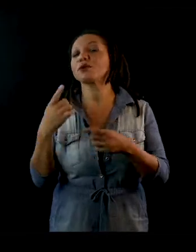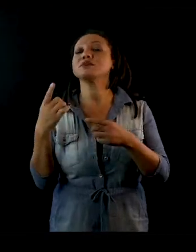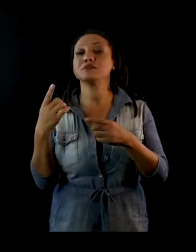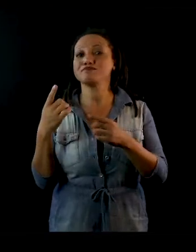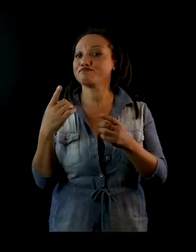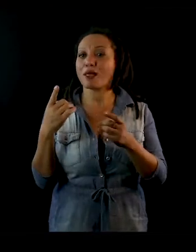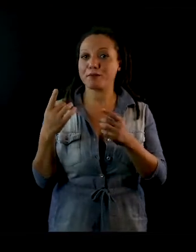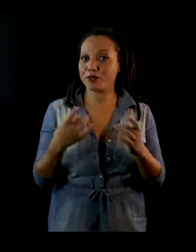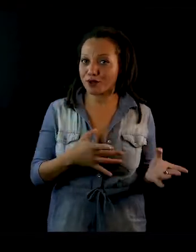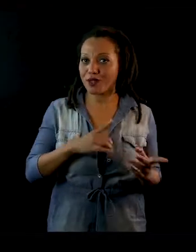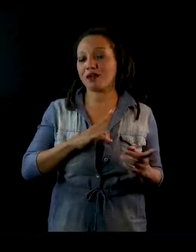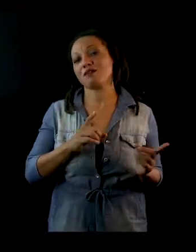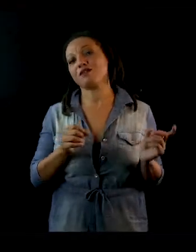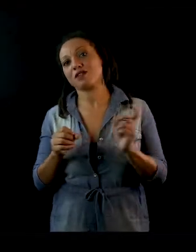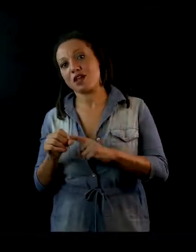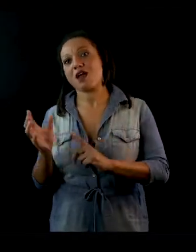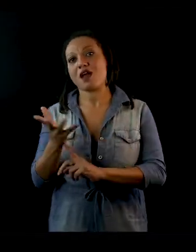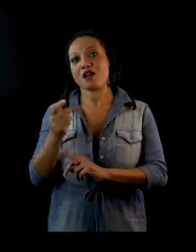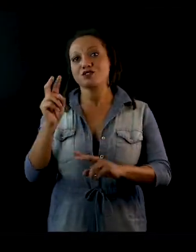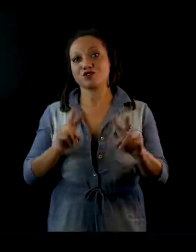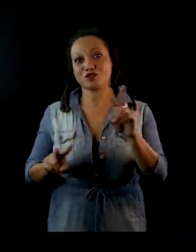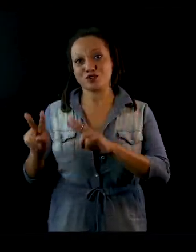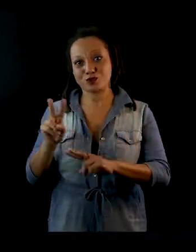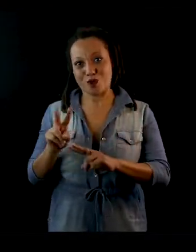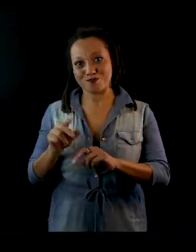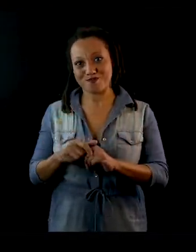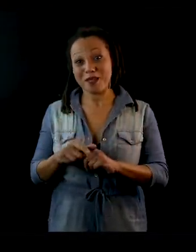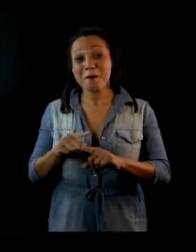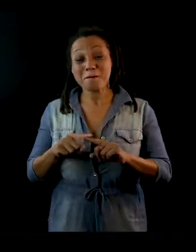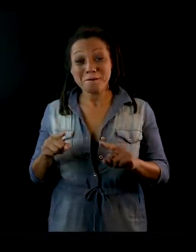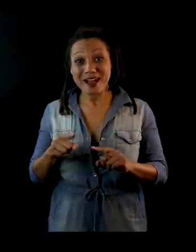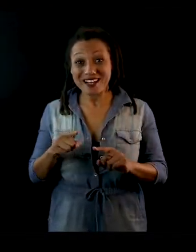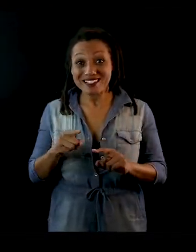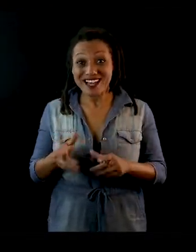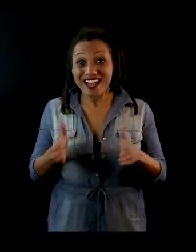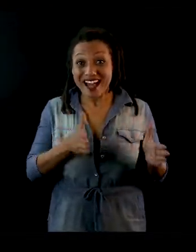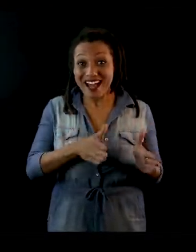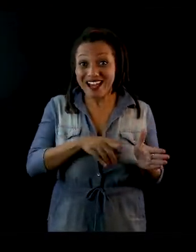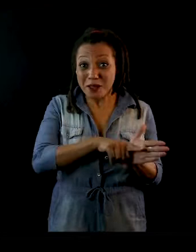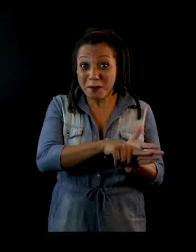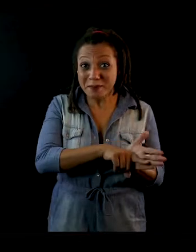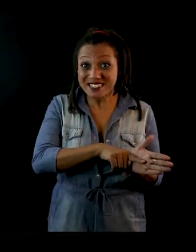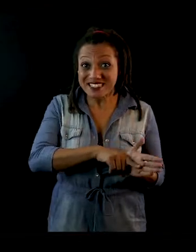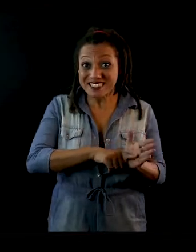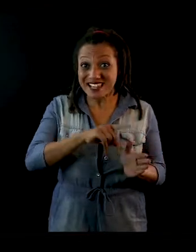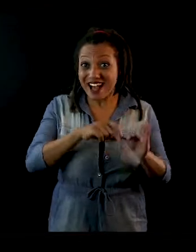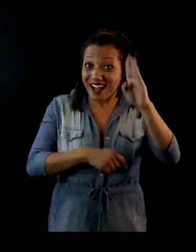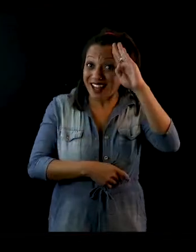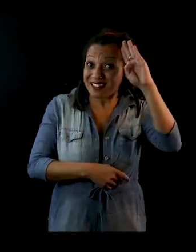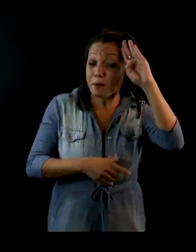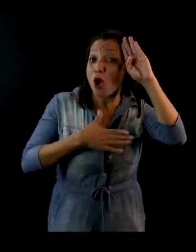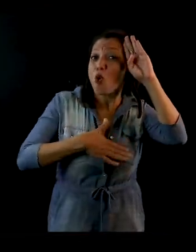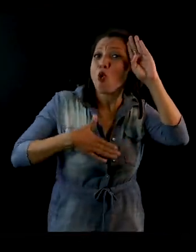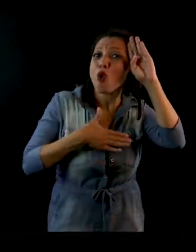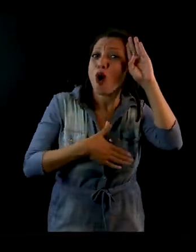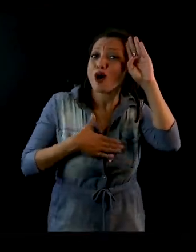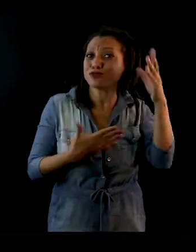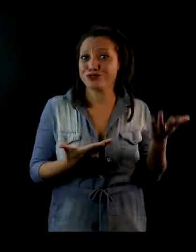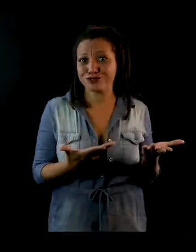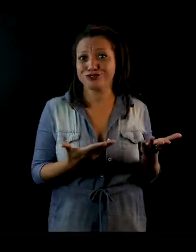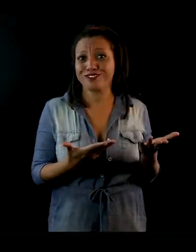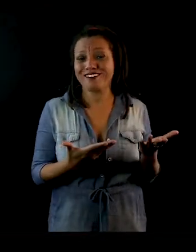artes visuais. Só que eu gosto muito da parte da pesquisa, então para mim a pesquisa é essencial. Tem que começar lendo,